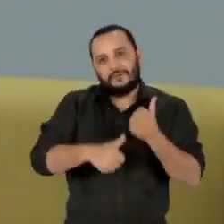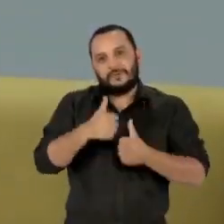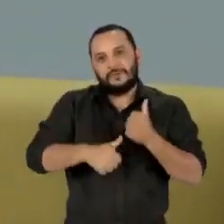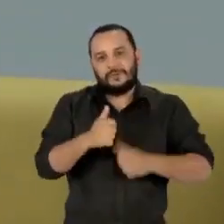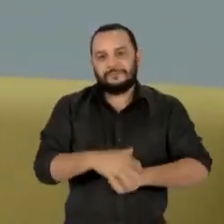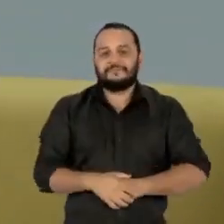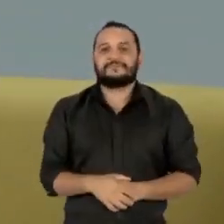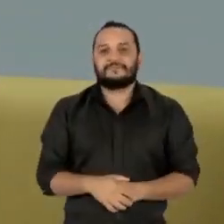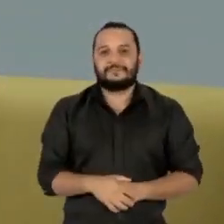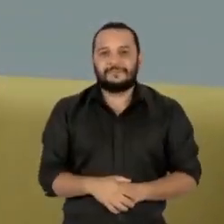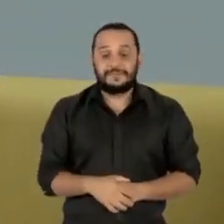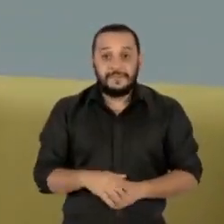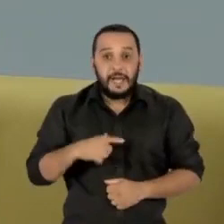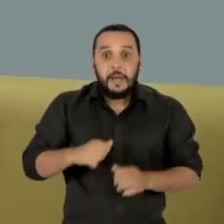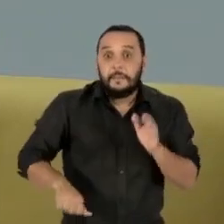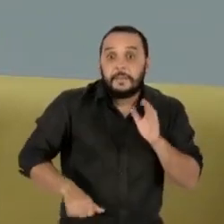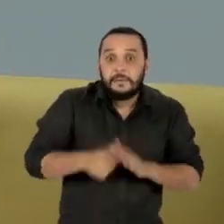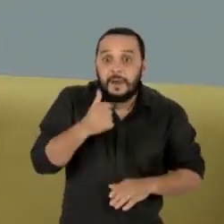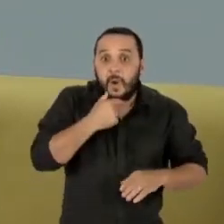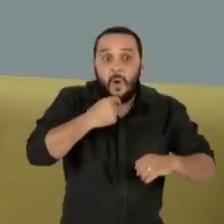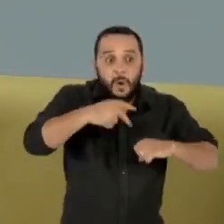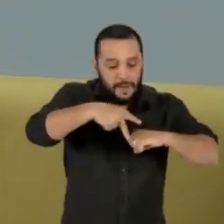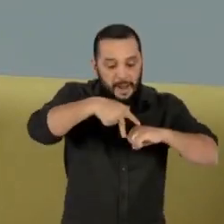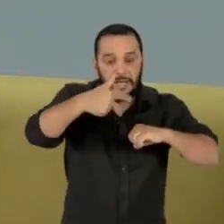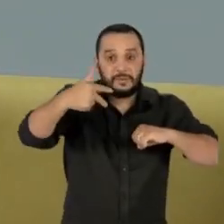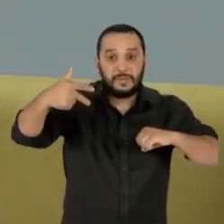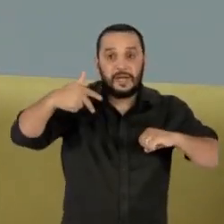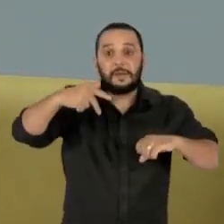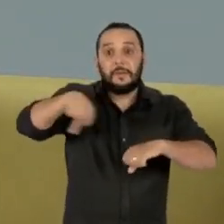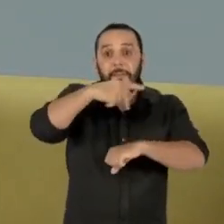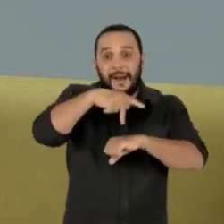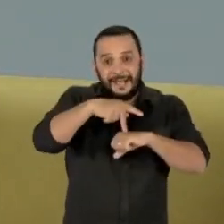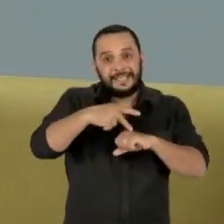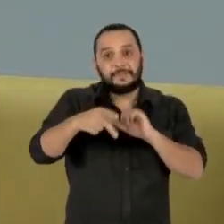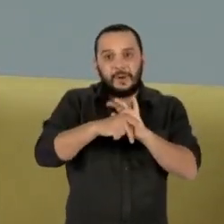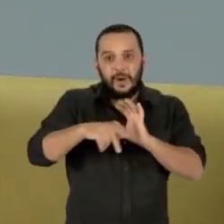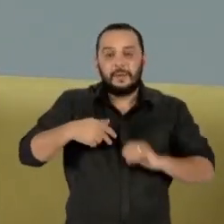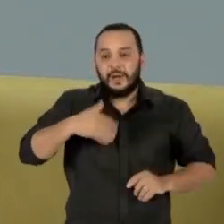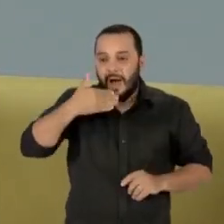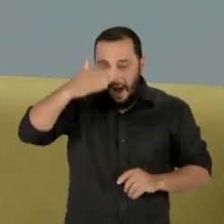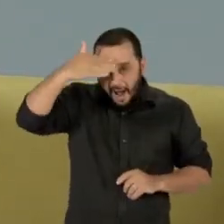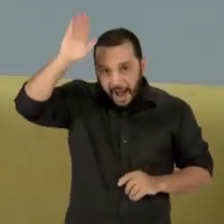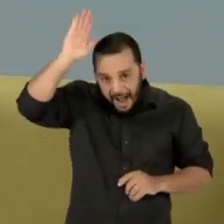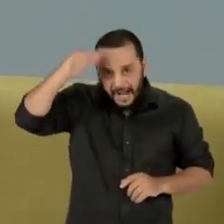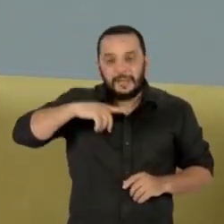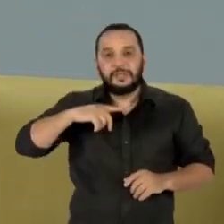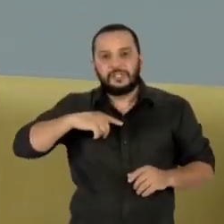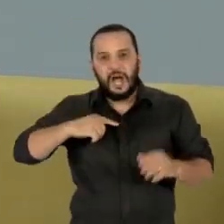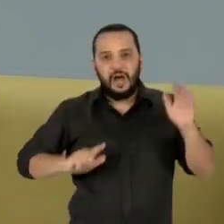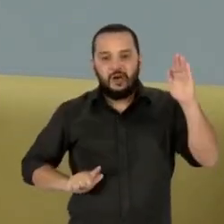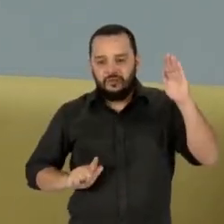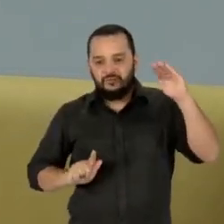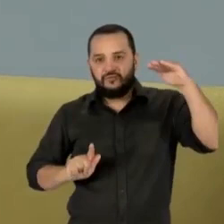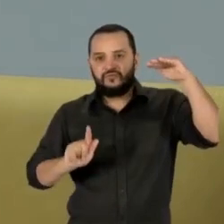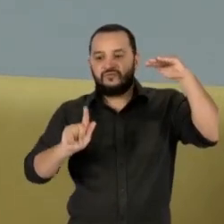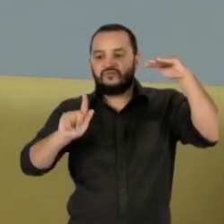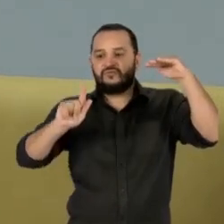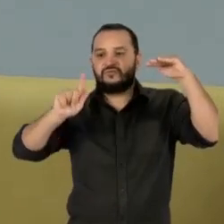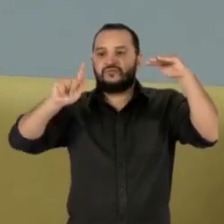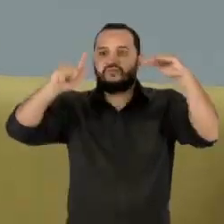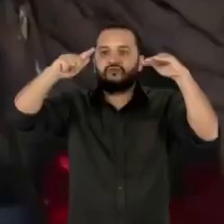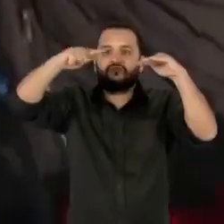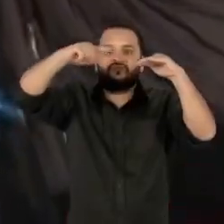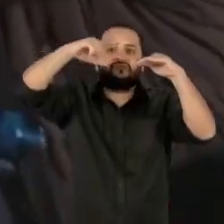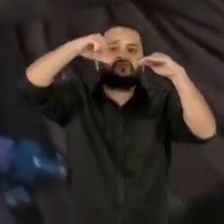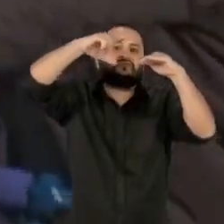E o primeiro astronauta de um país árabe a visitar a estação internacional voltou à Terra como um